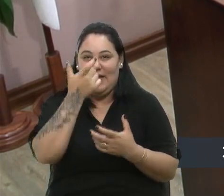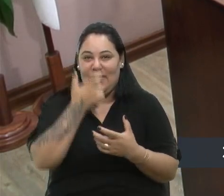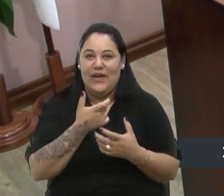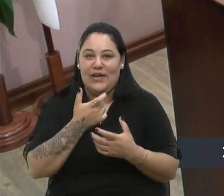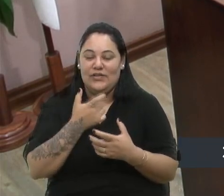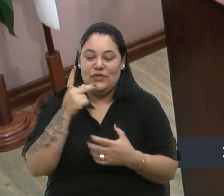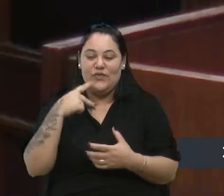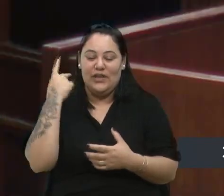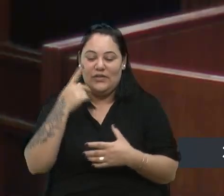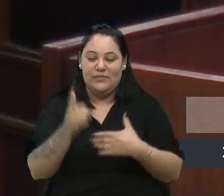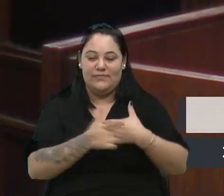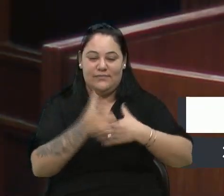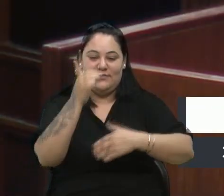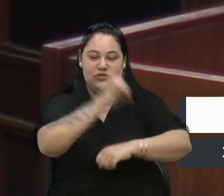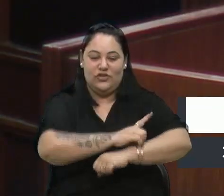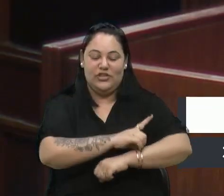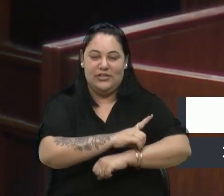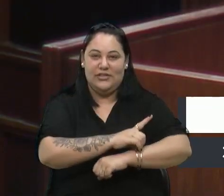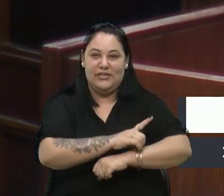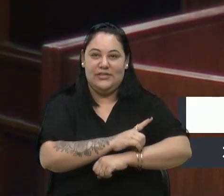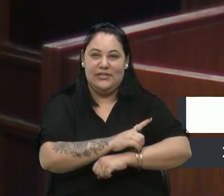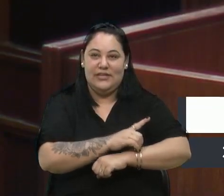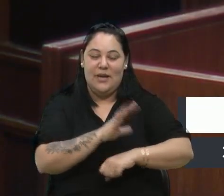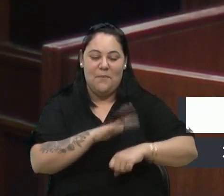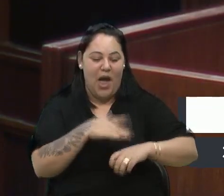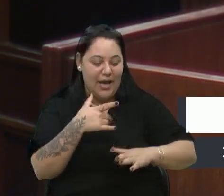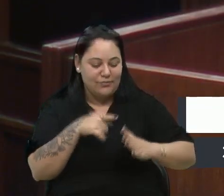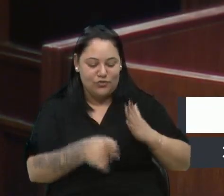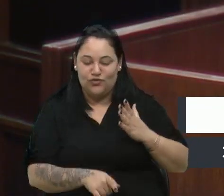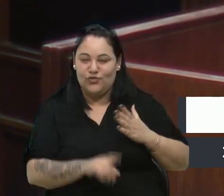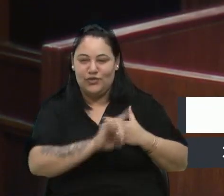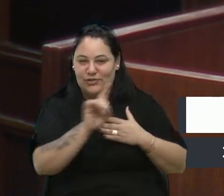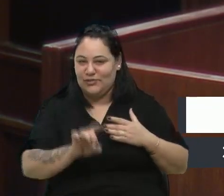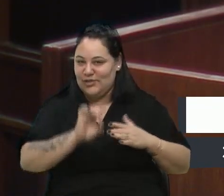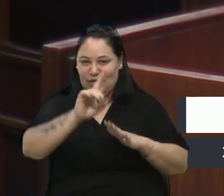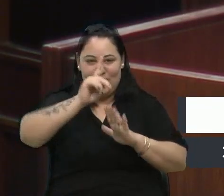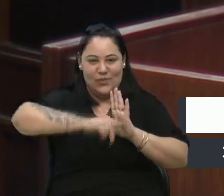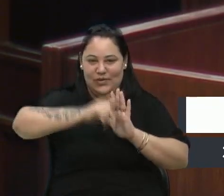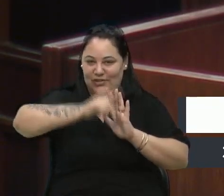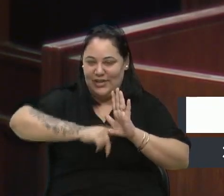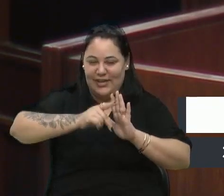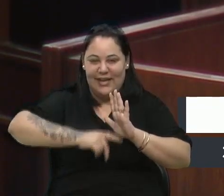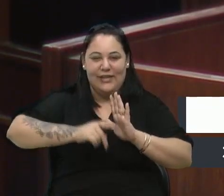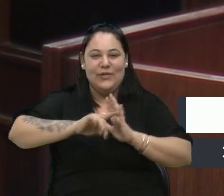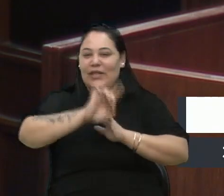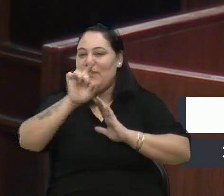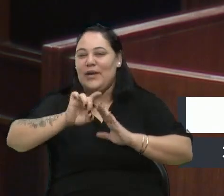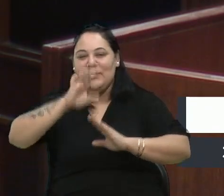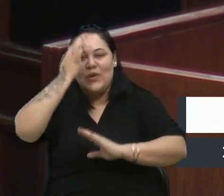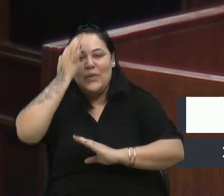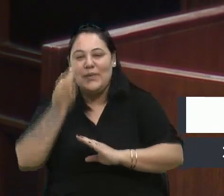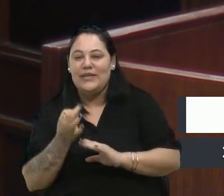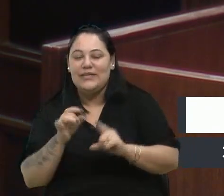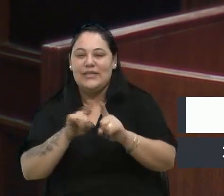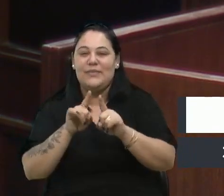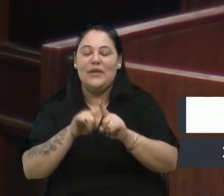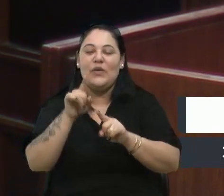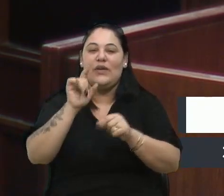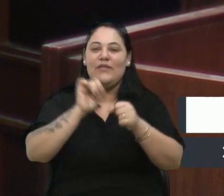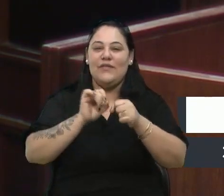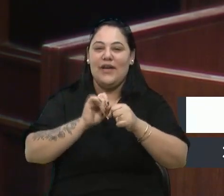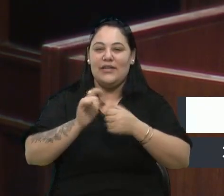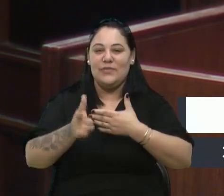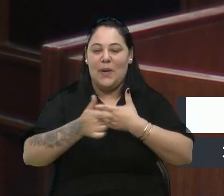um dia, ele vai, além da questão do projeto em si, além do entendimento do que faz o vereador,